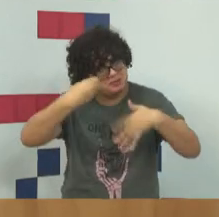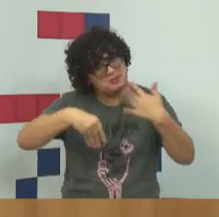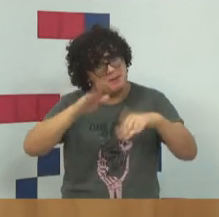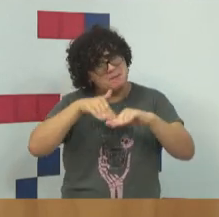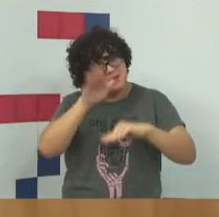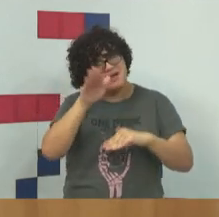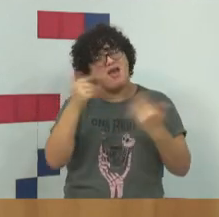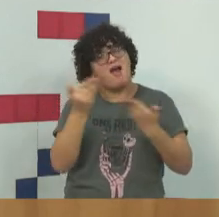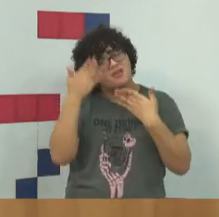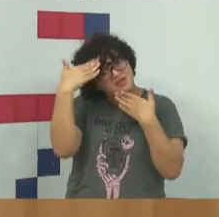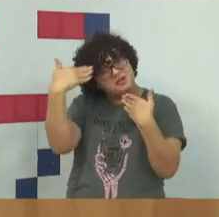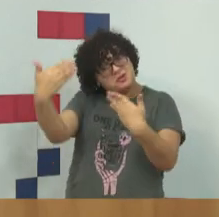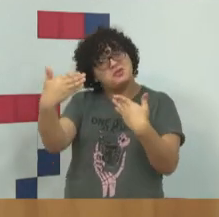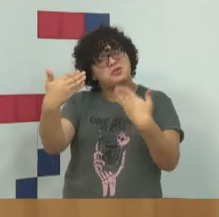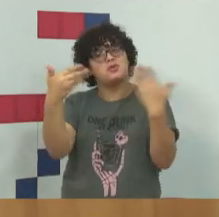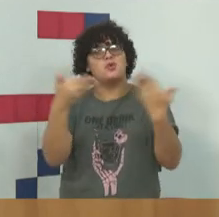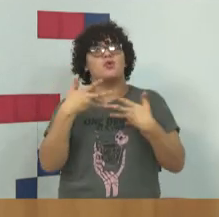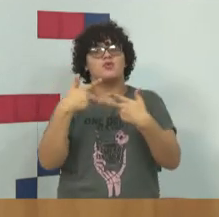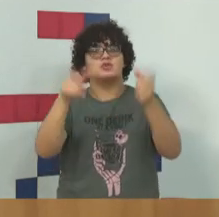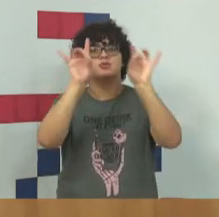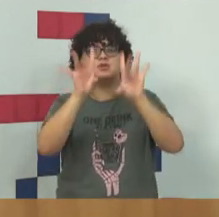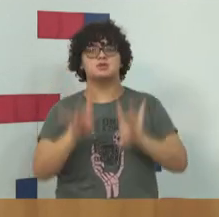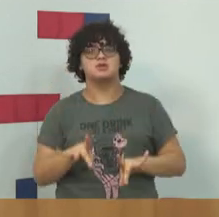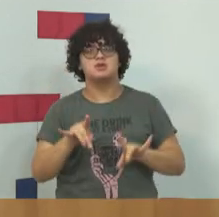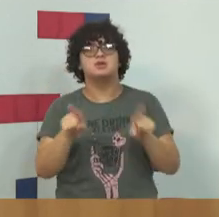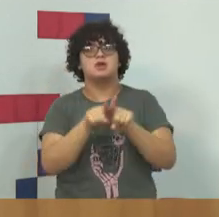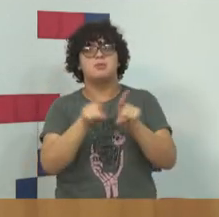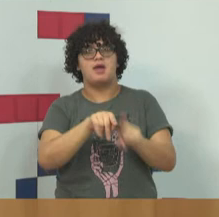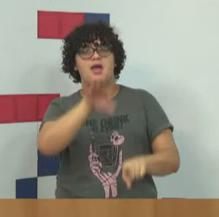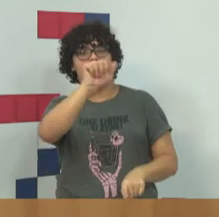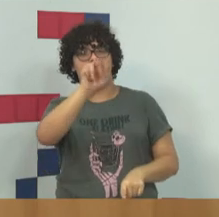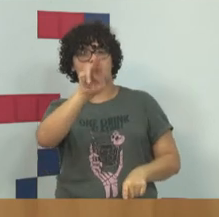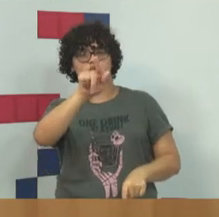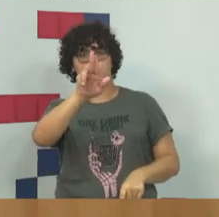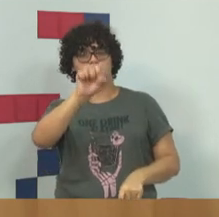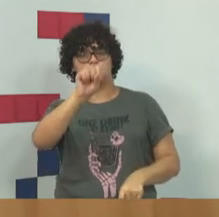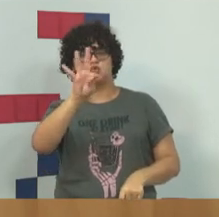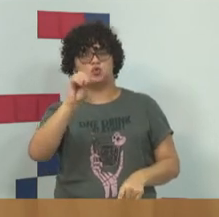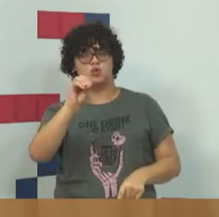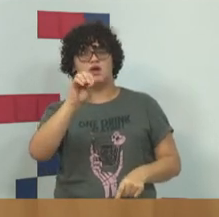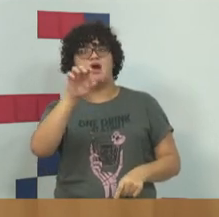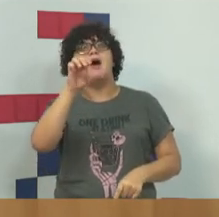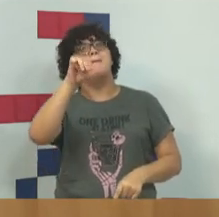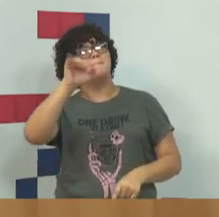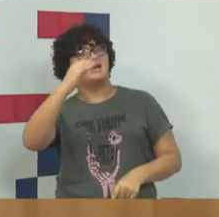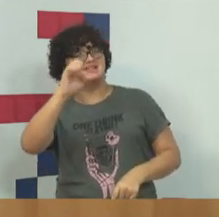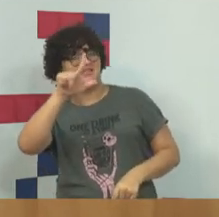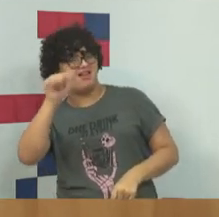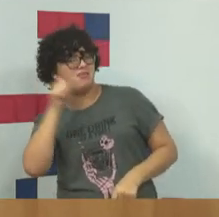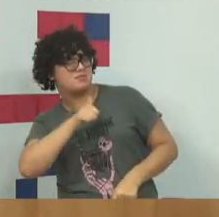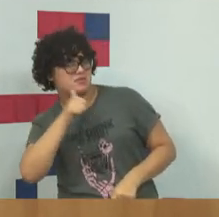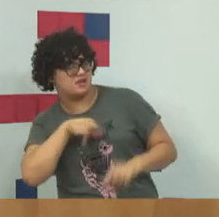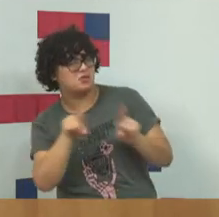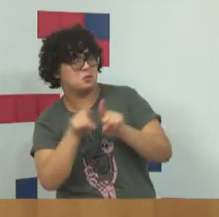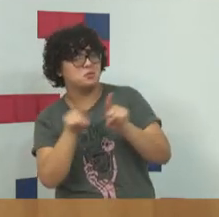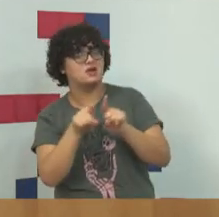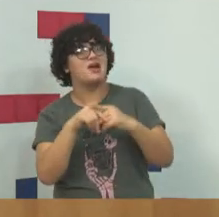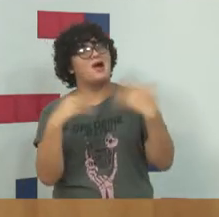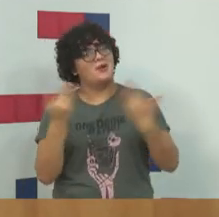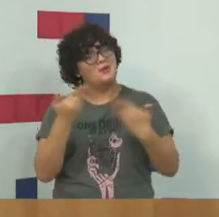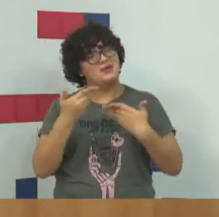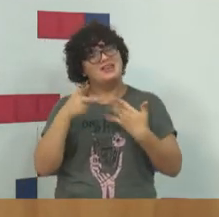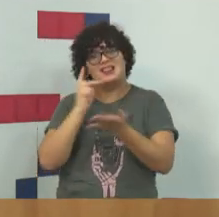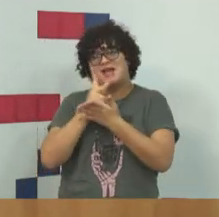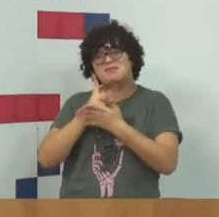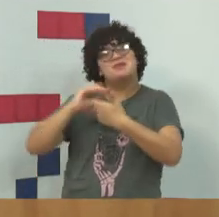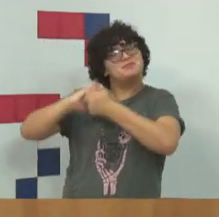Agradeço o convite, especialmente na pessoa do doutor Augusto Rossini, agradeço a Marcela Viotti, doutora Marcela Viotti, que é a nossa parceira de